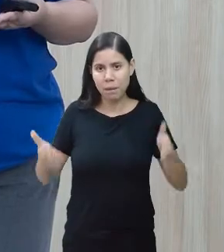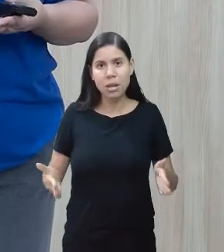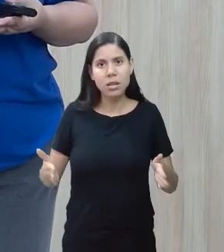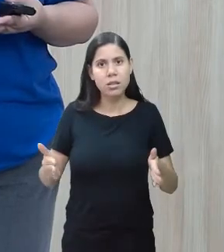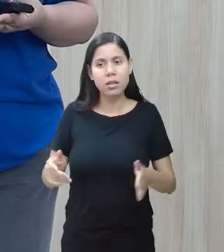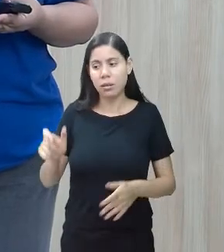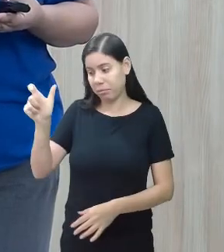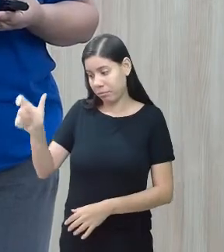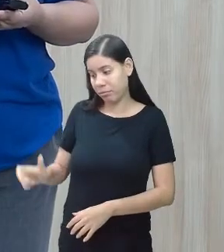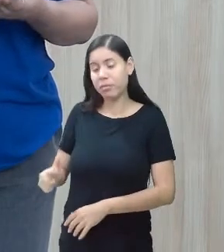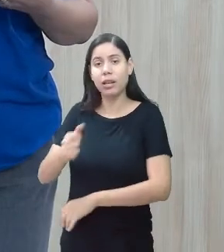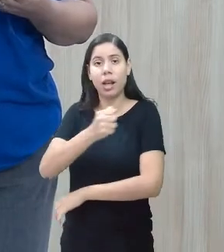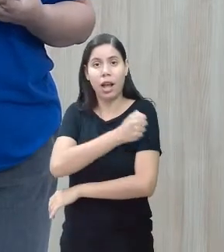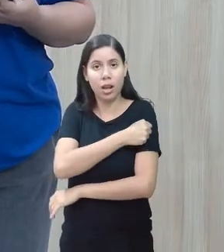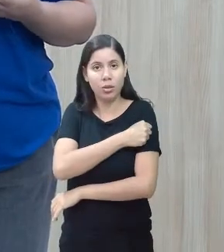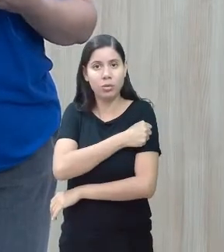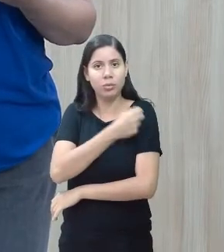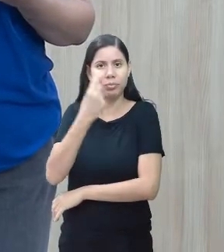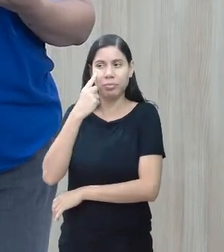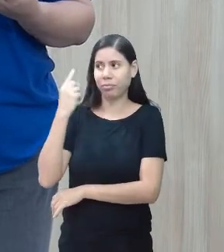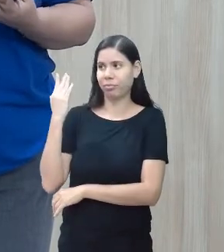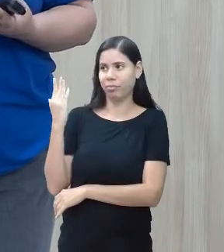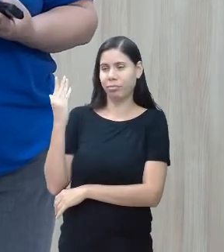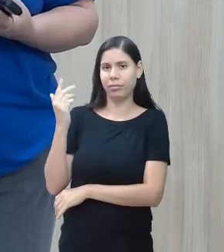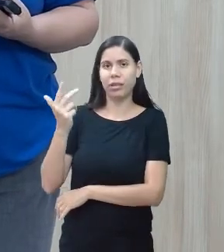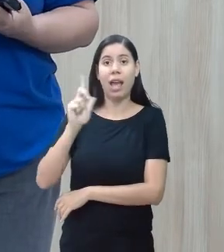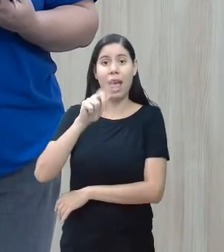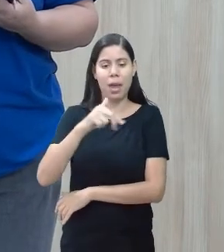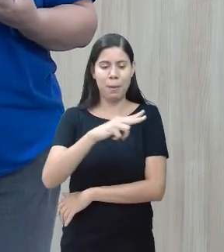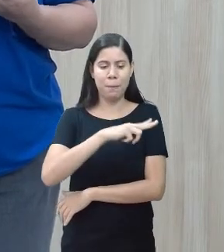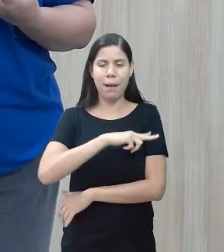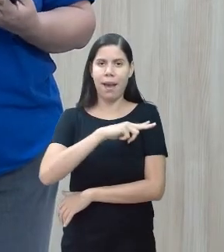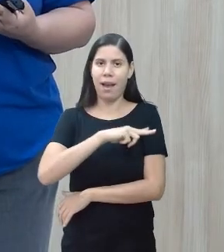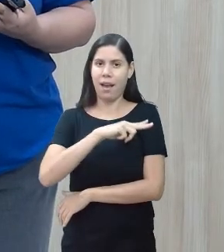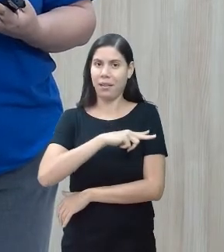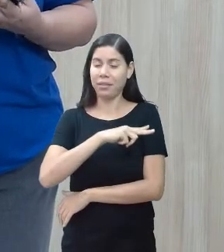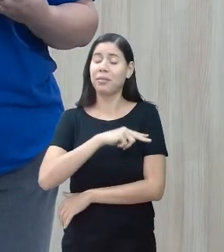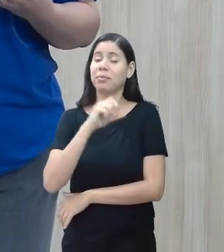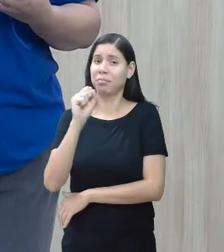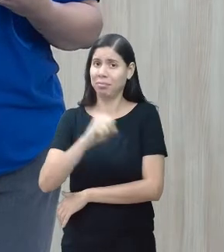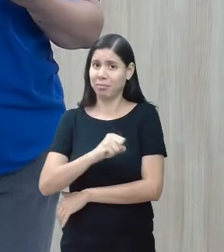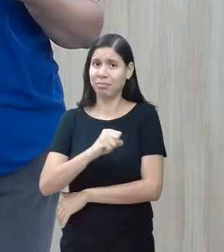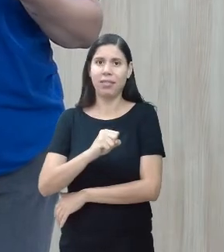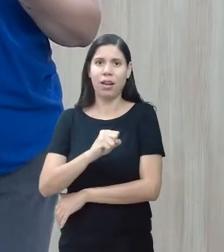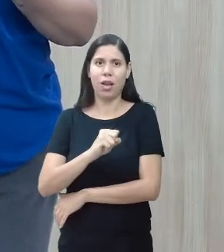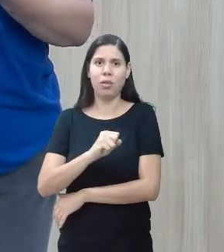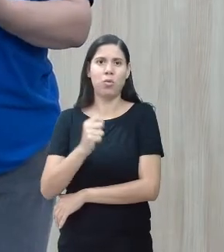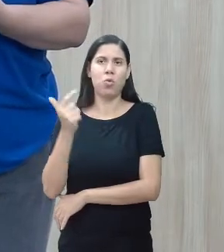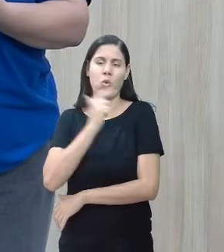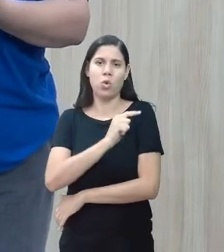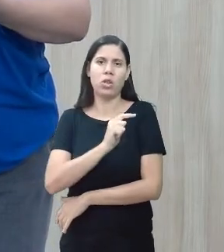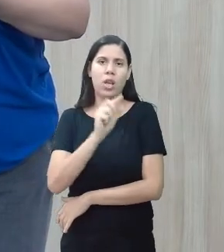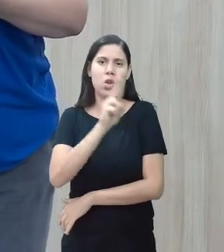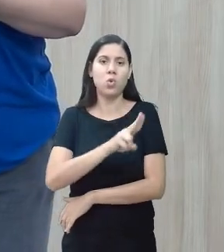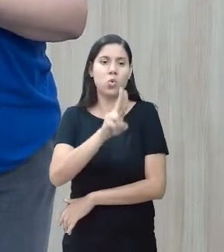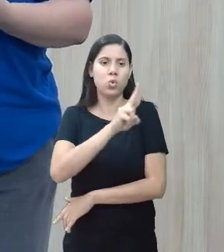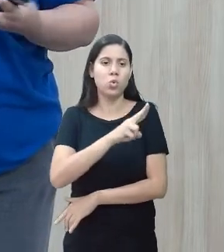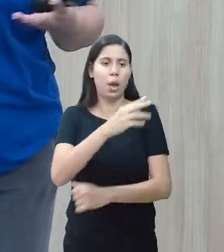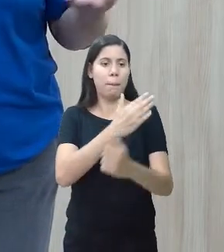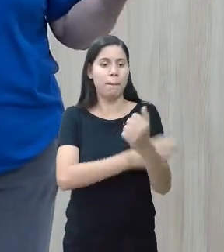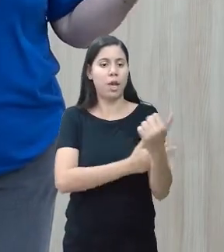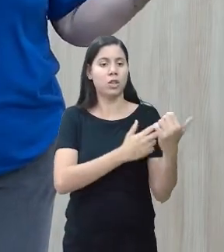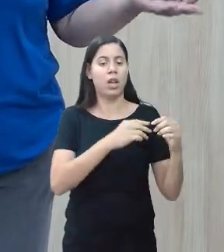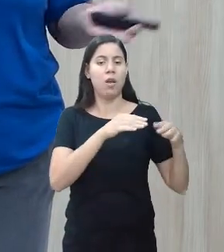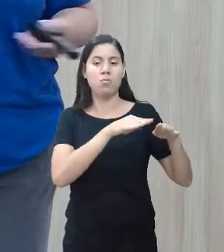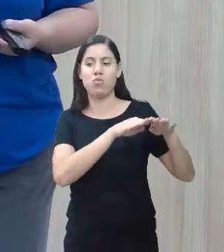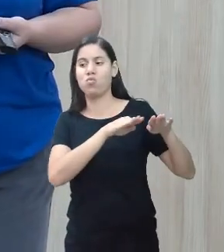aquele estudante. Estudante, veja que é individual, é muito individual. Não dá para utilizar uma prancha e servir de